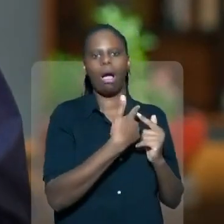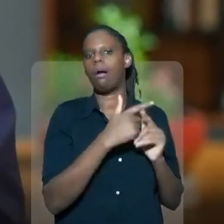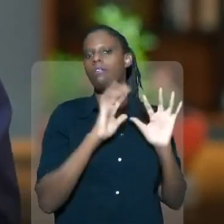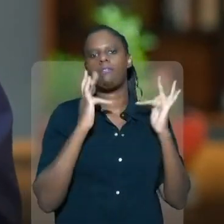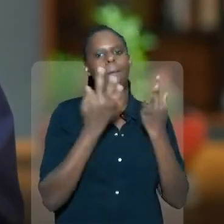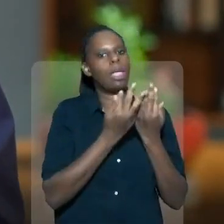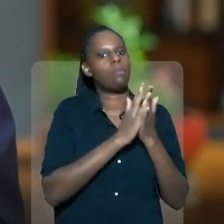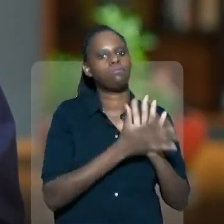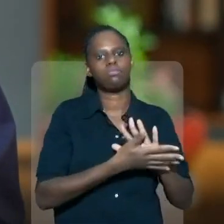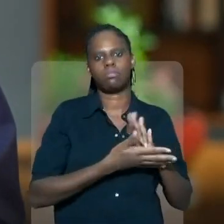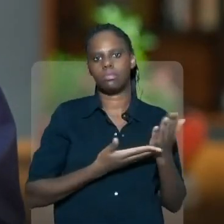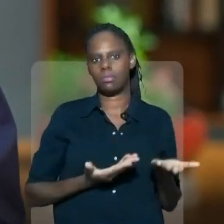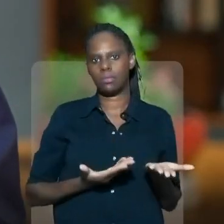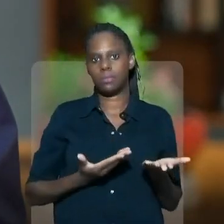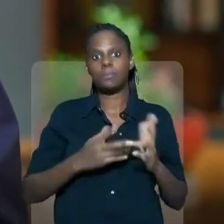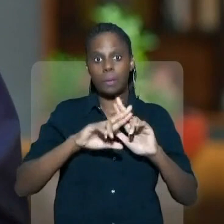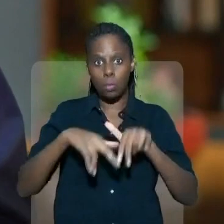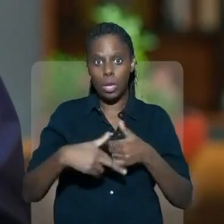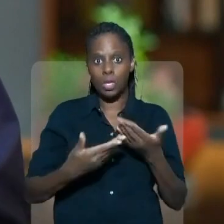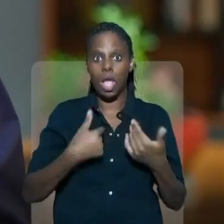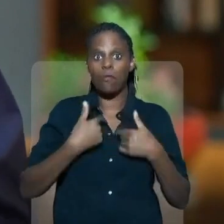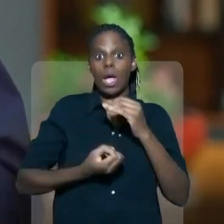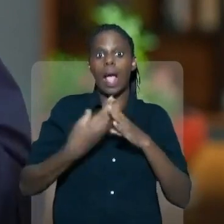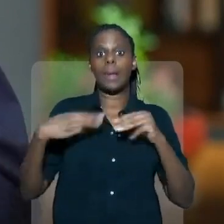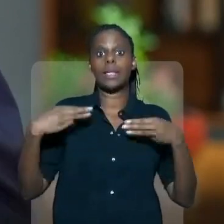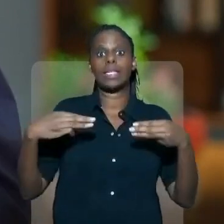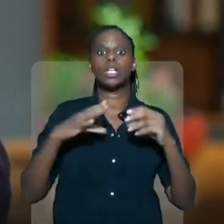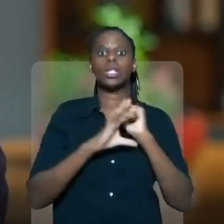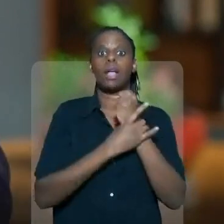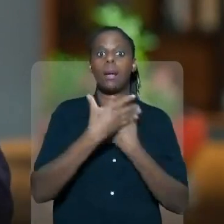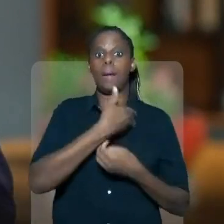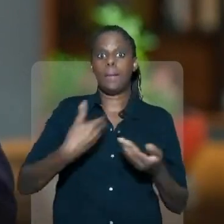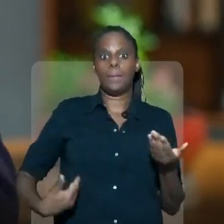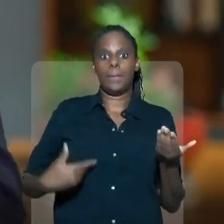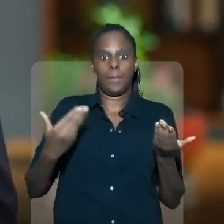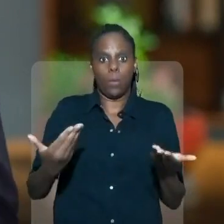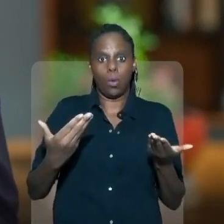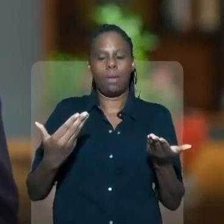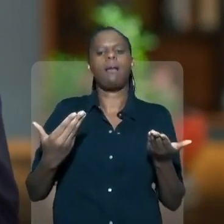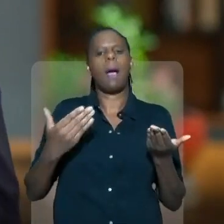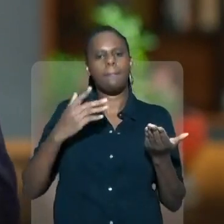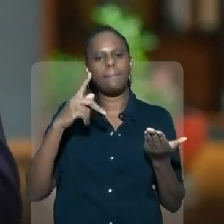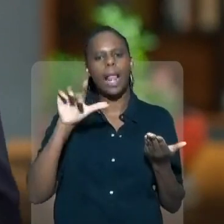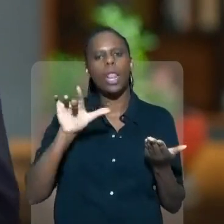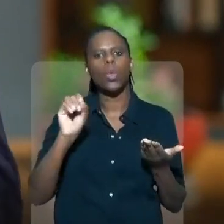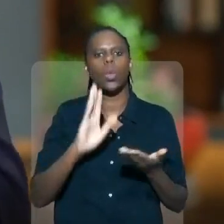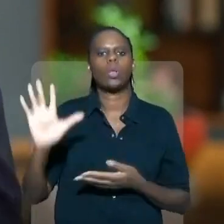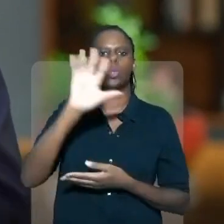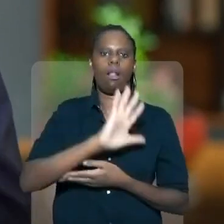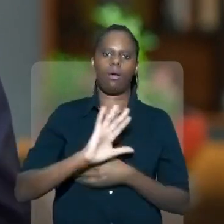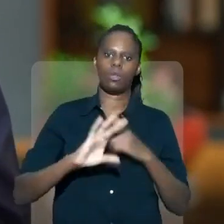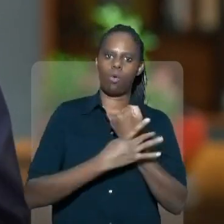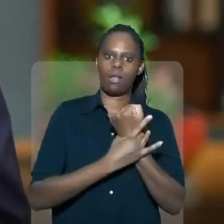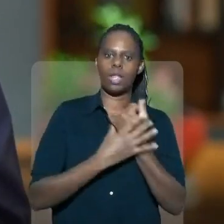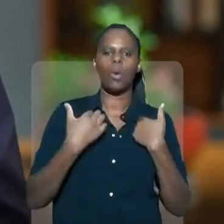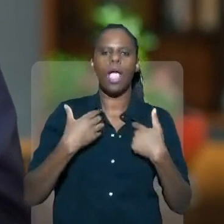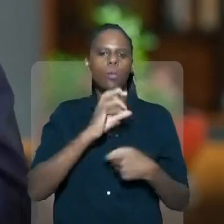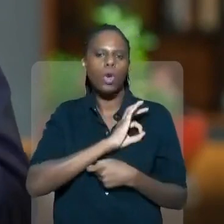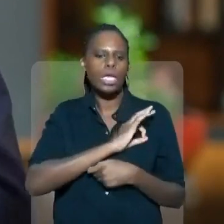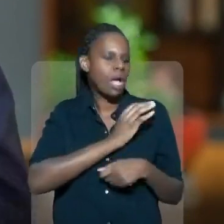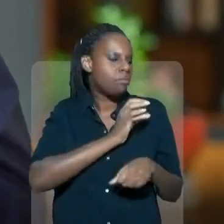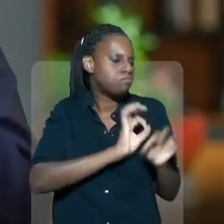a sua família está destruída. É por isso que vou criar o Ministério da Segurança Pública com o Plano Nacional de Segurança.